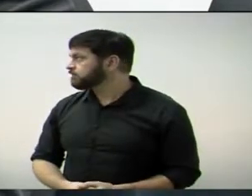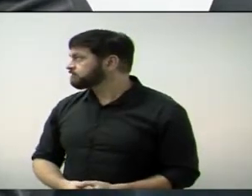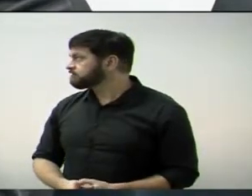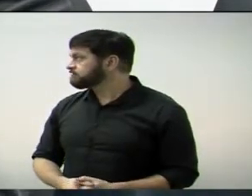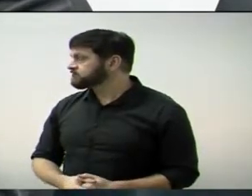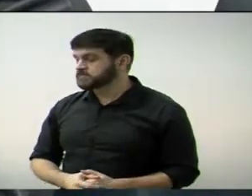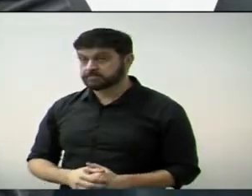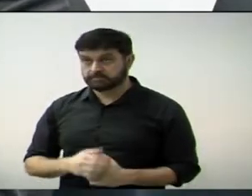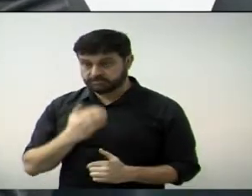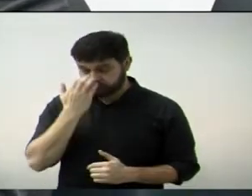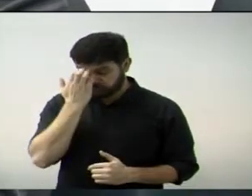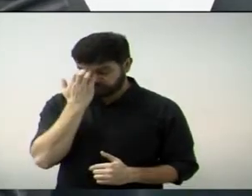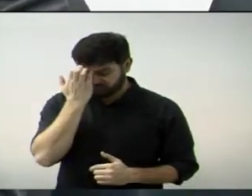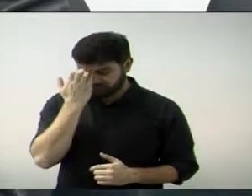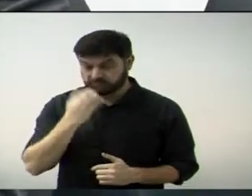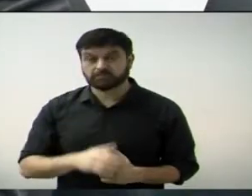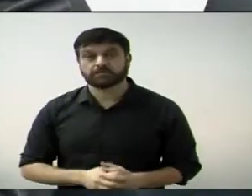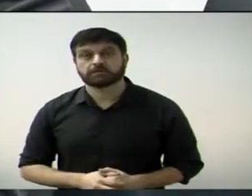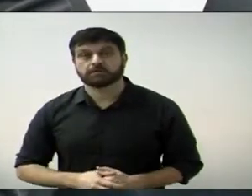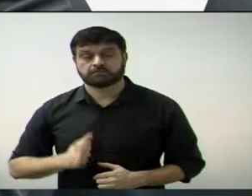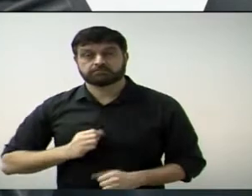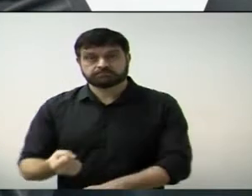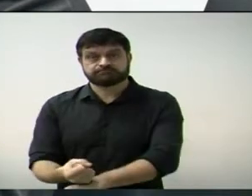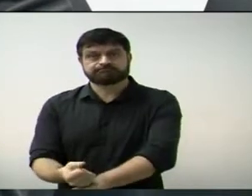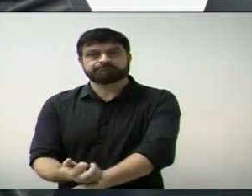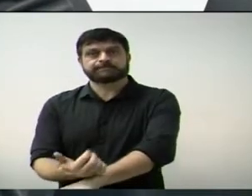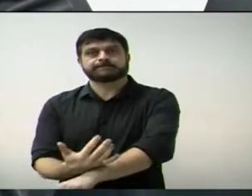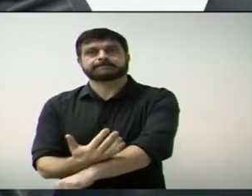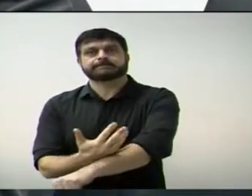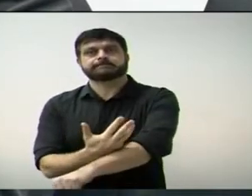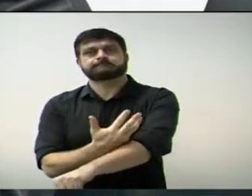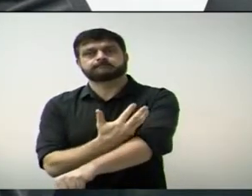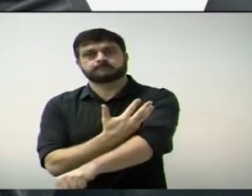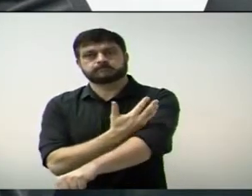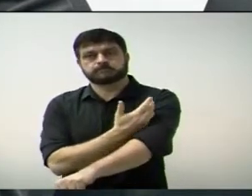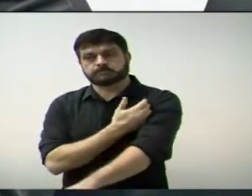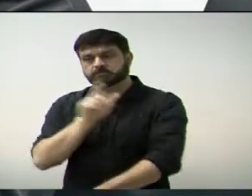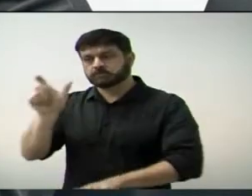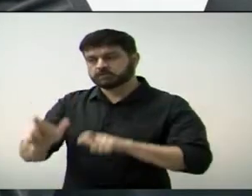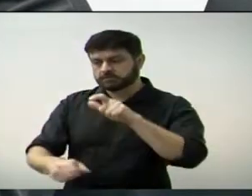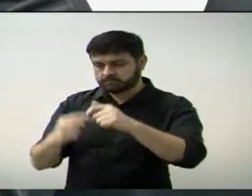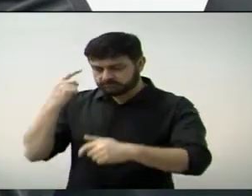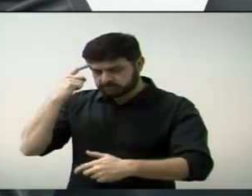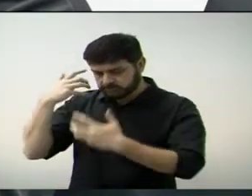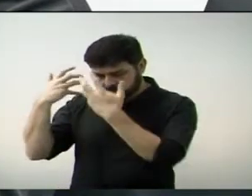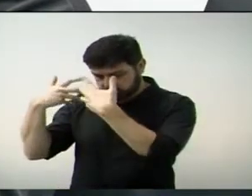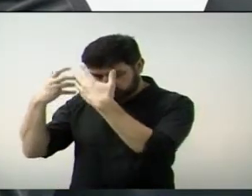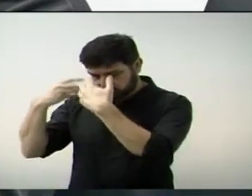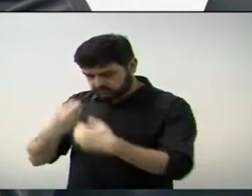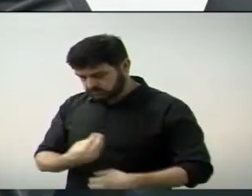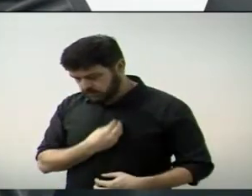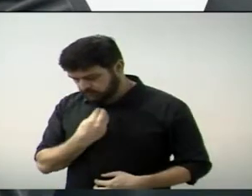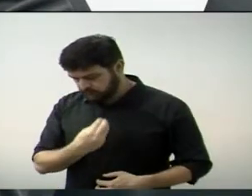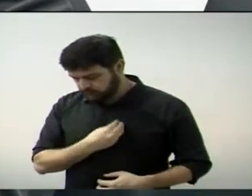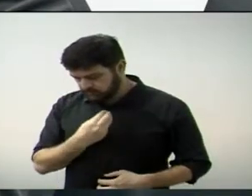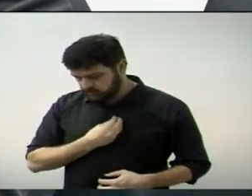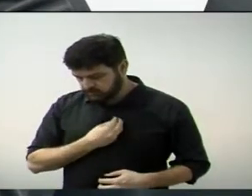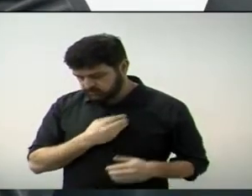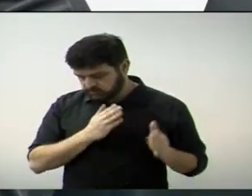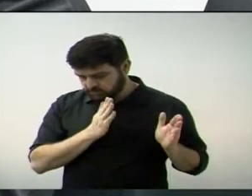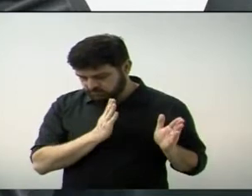preserva a mesma emoção, levando ao público a refletir os passos e principalmente